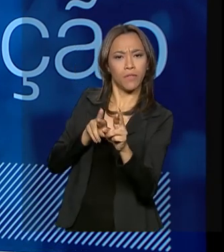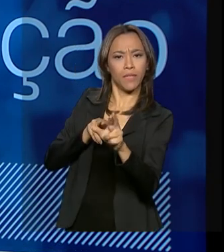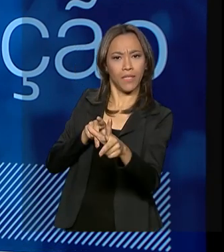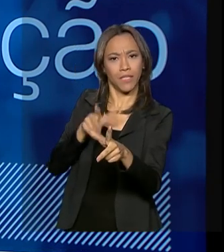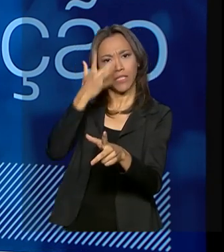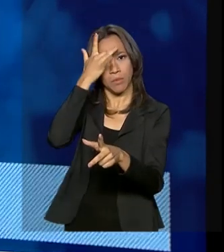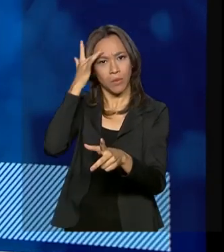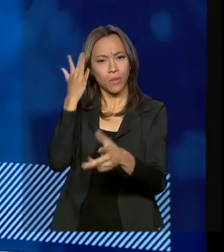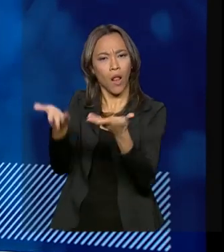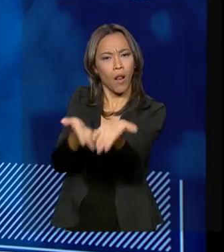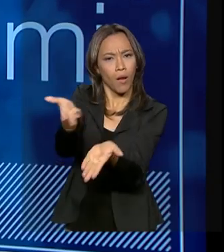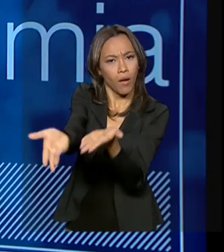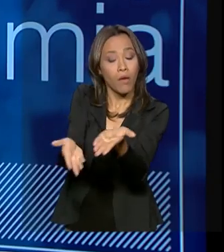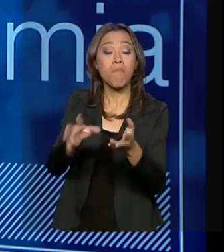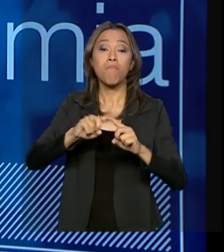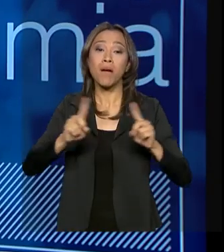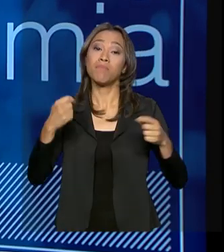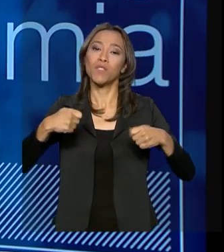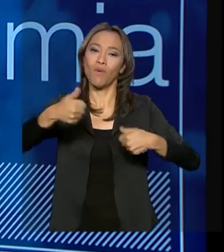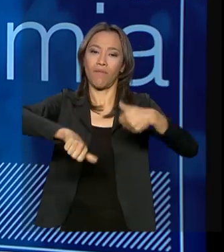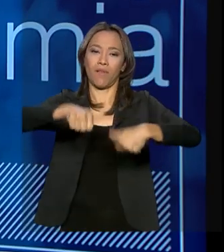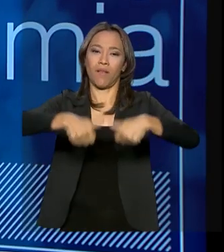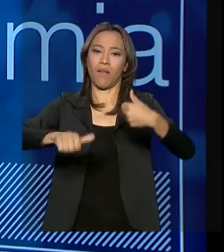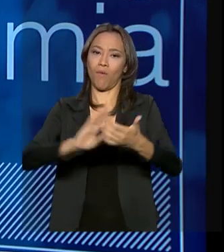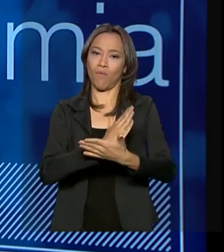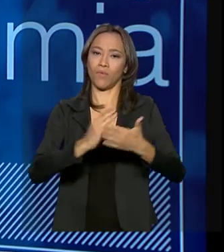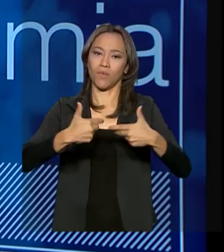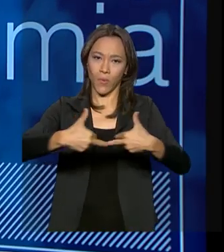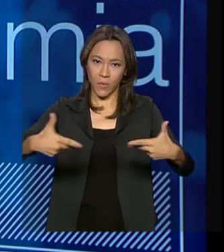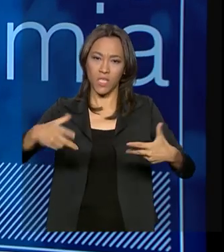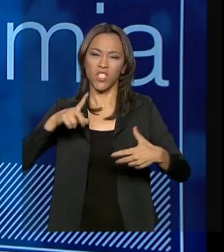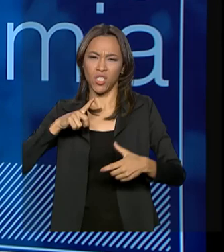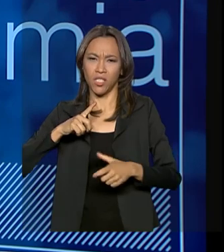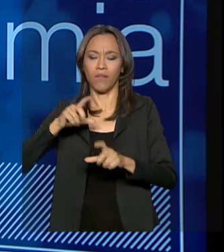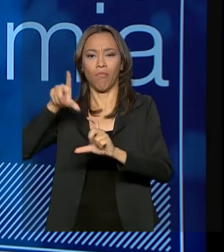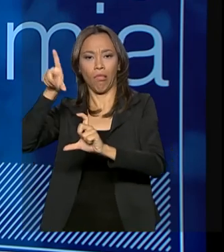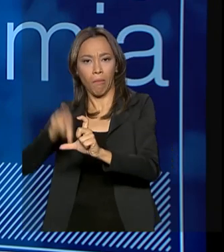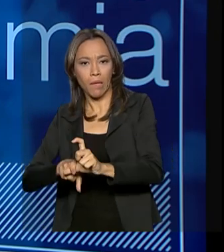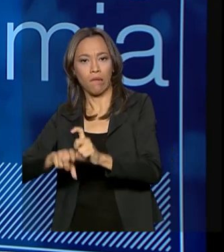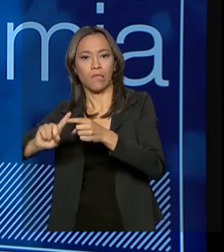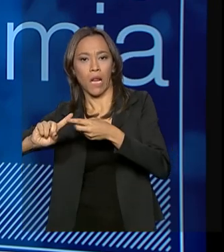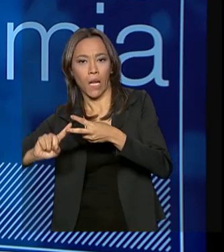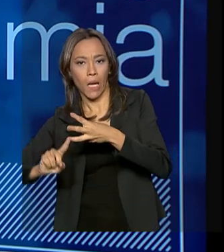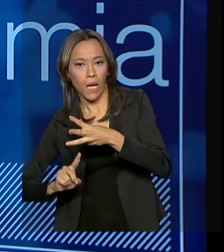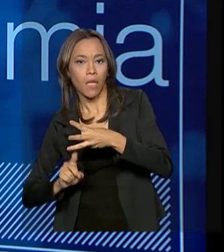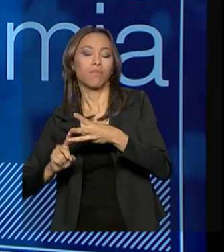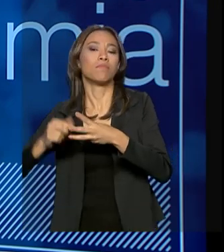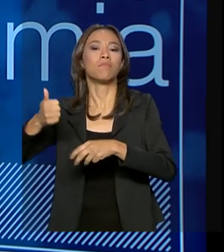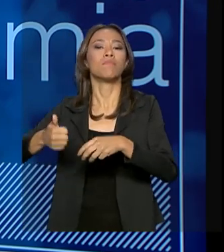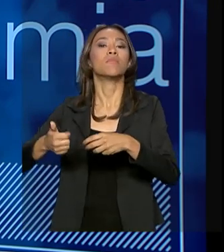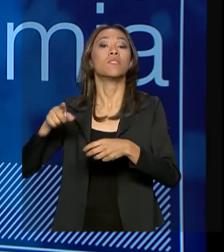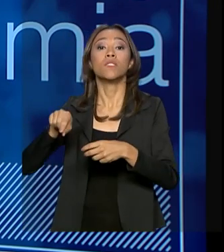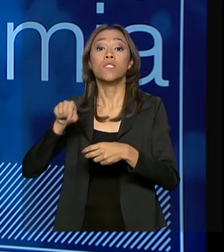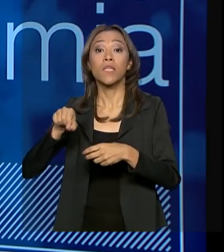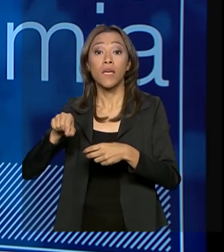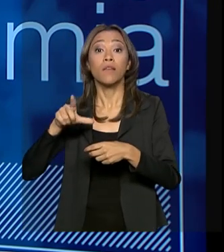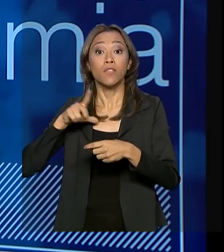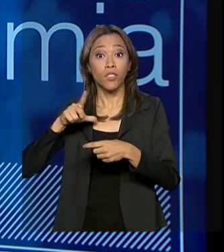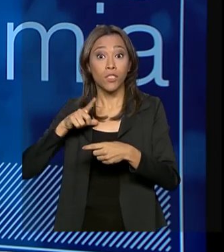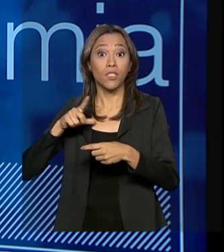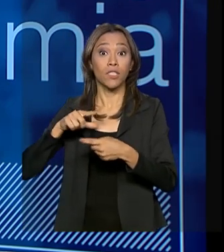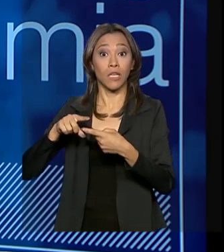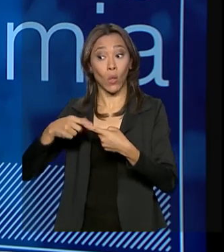tínhamos que revisar algumas questões. O banco estava com pendências do ponto de vista de balanço, ou seja, existiam